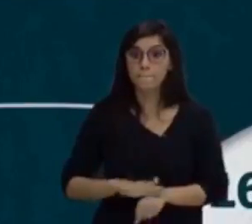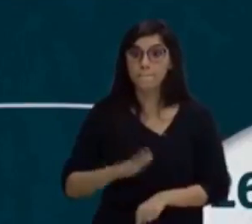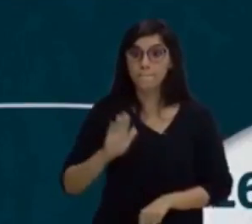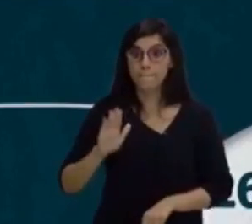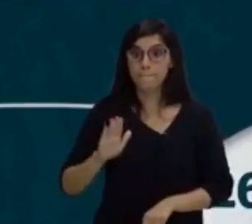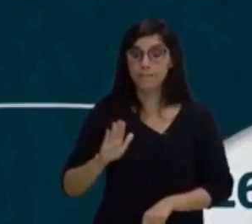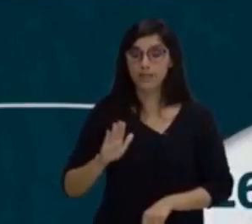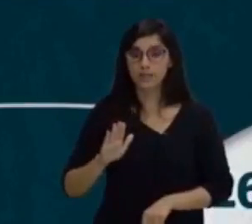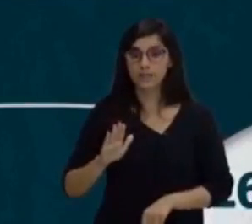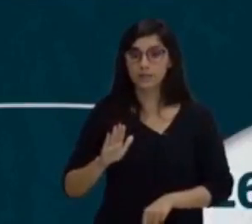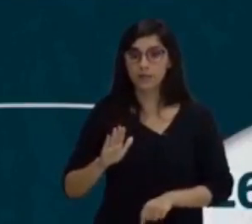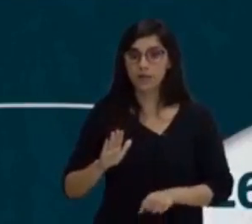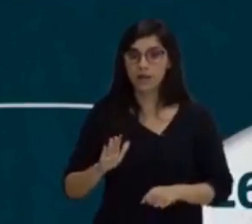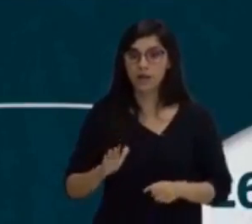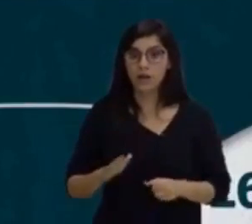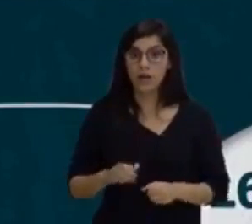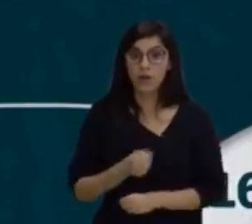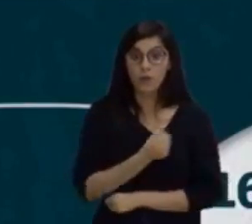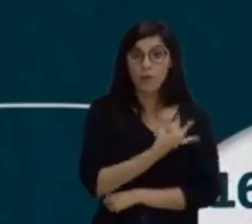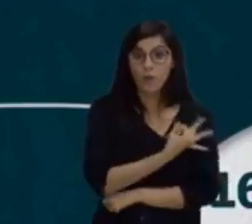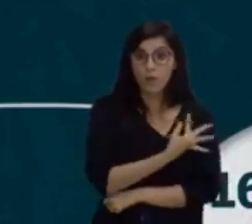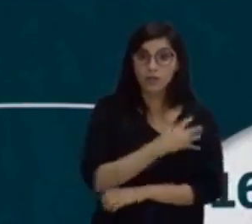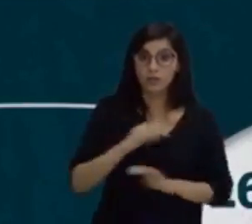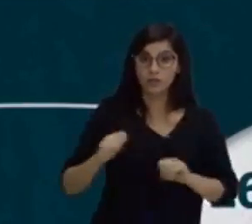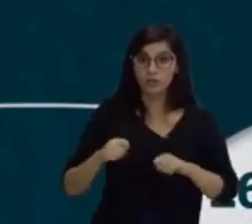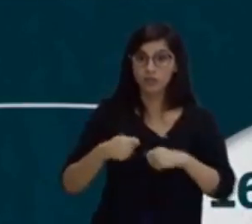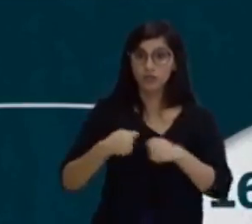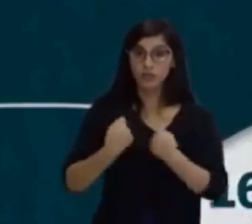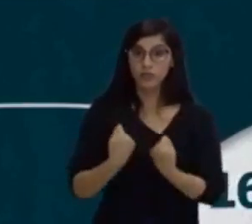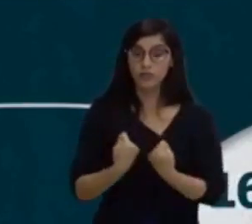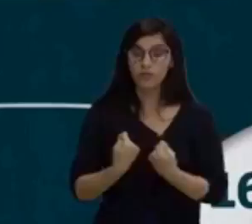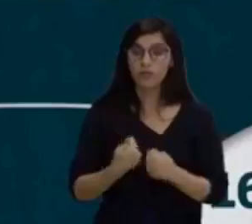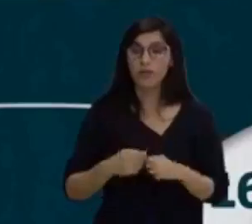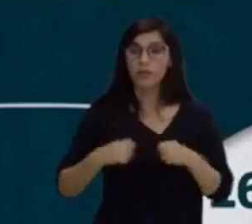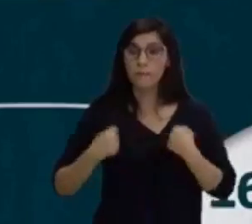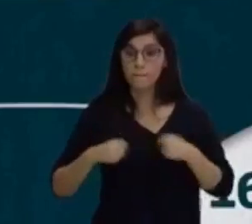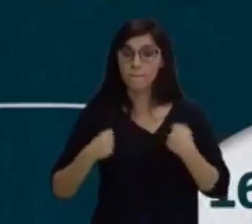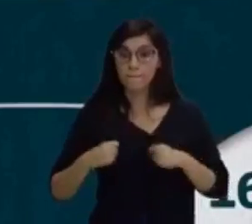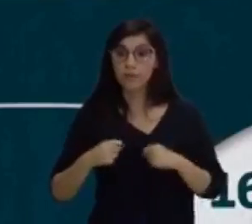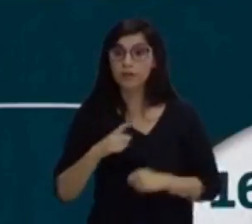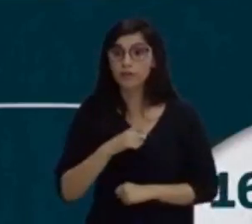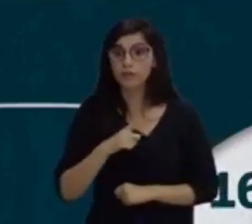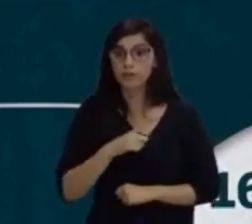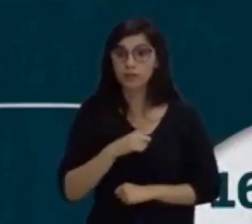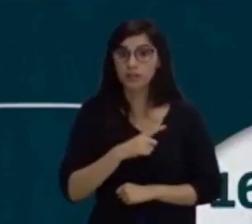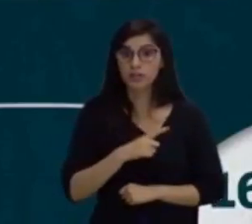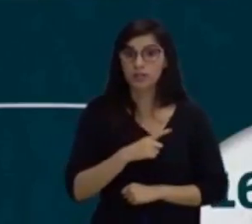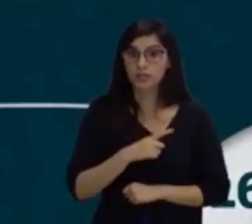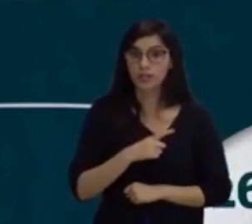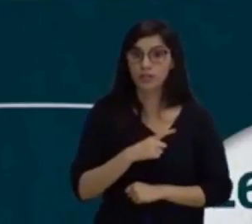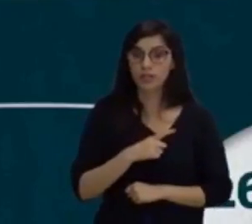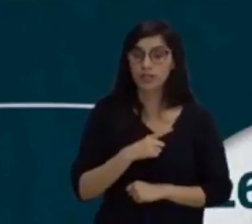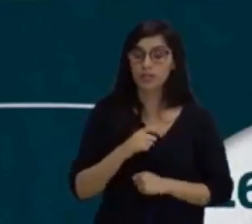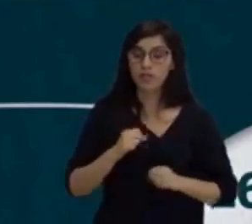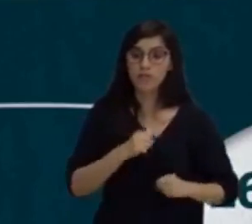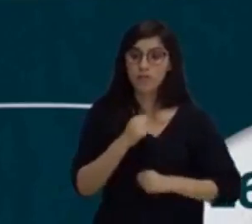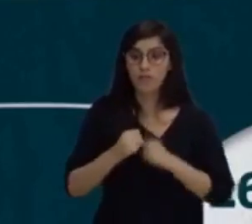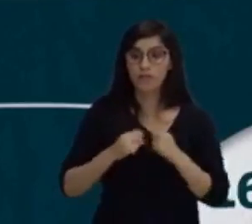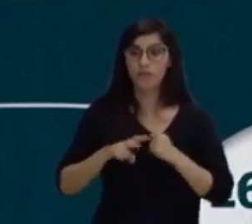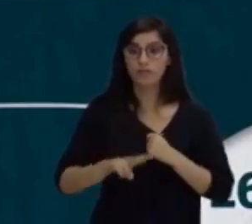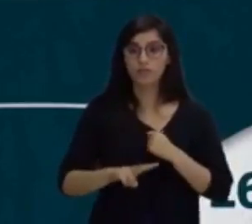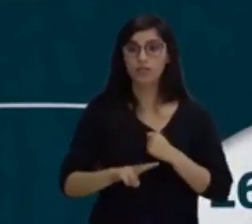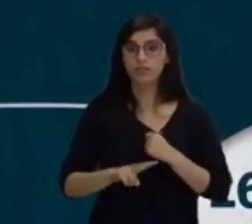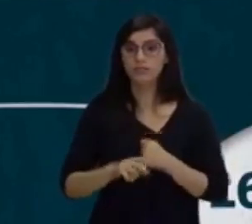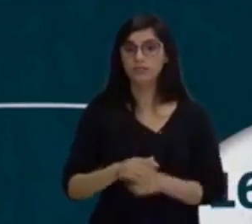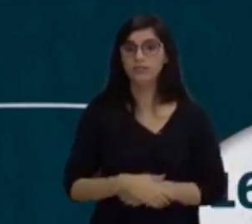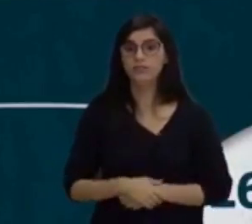músculo ou um grupo muscular pode gerar em um padrão específico de movimento a uma determinada velocidade. E olha o